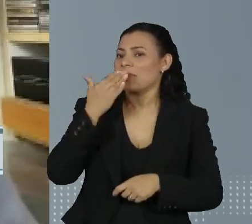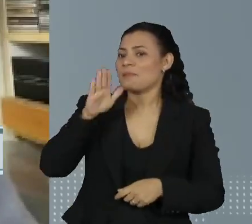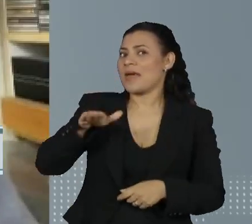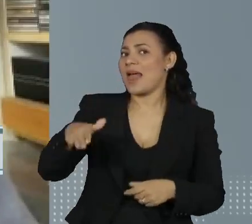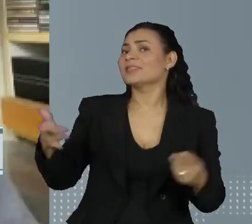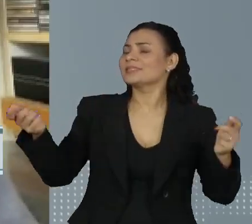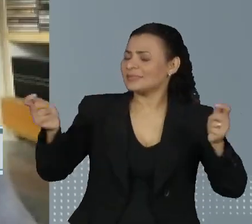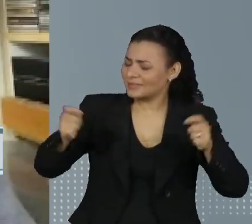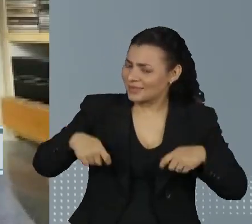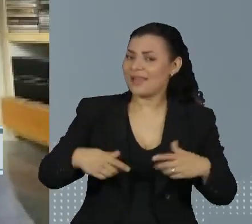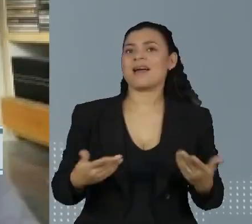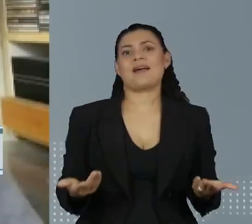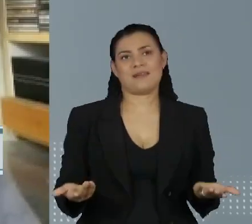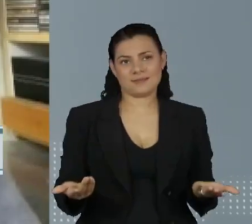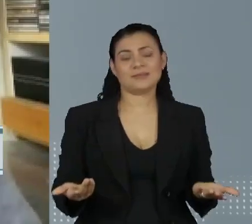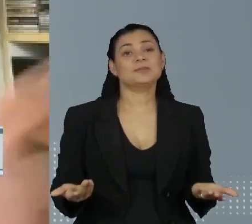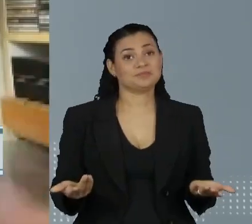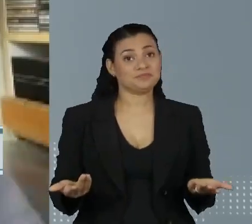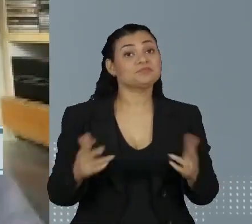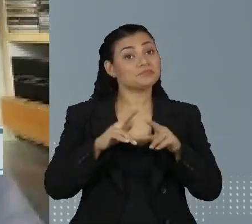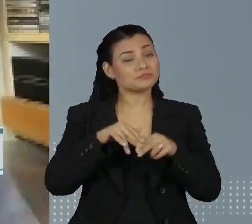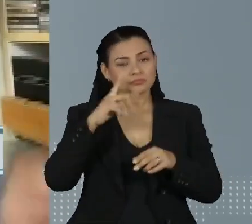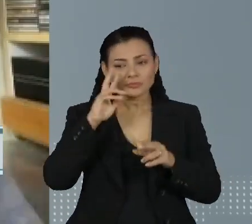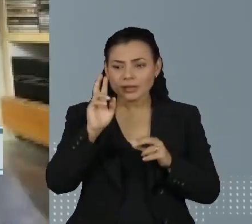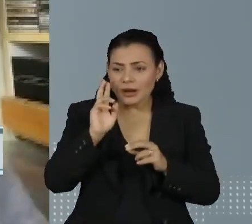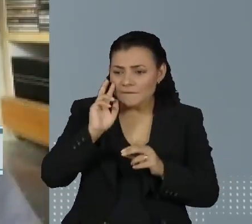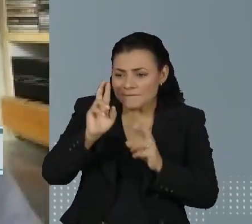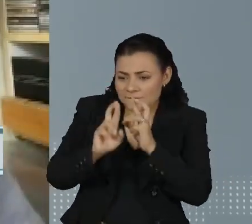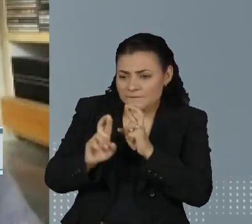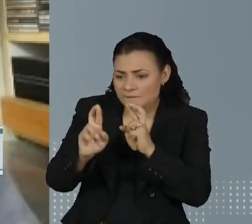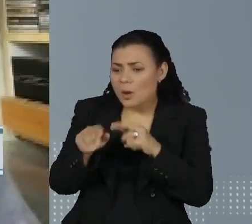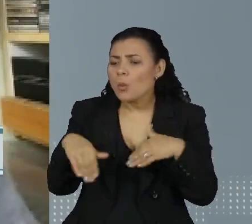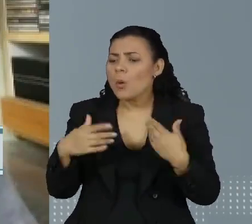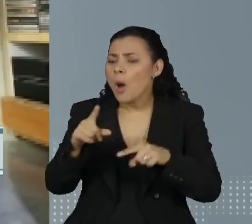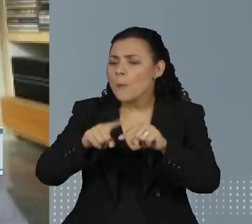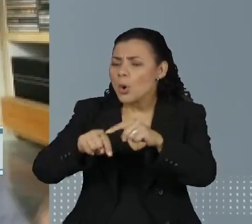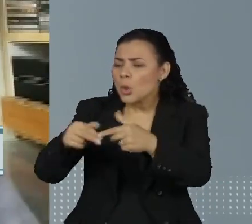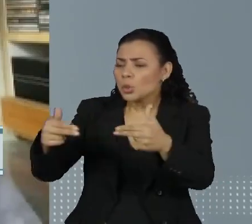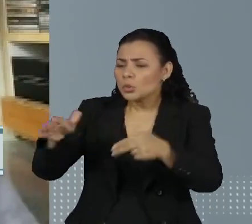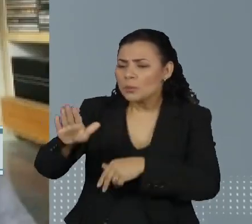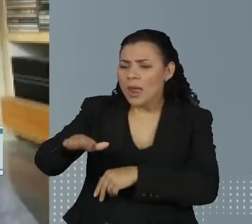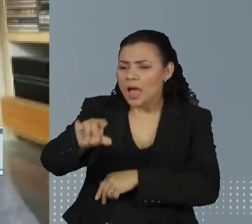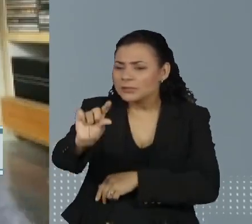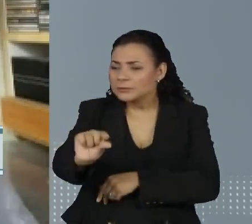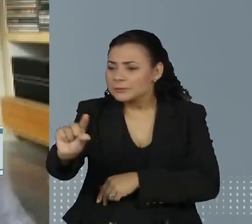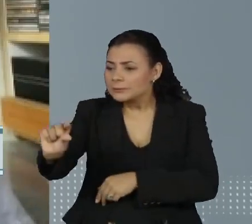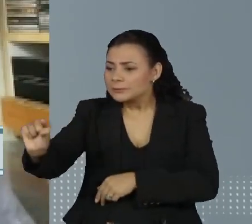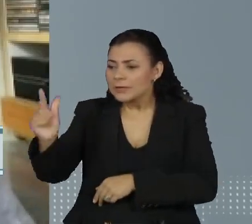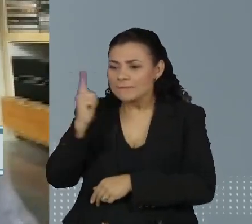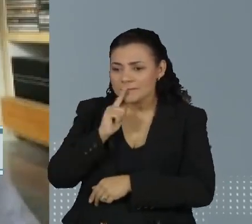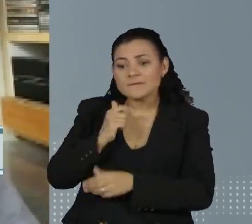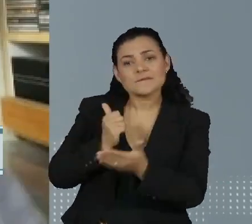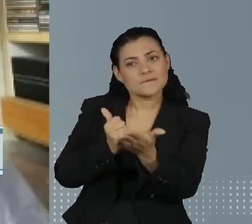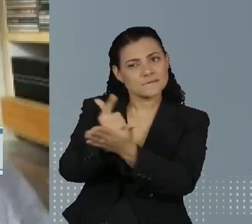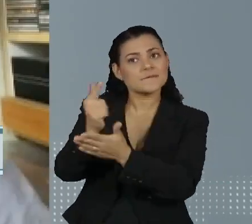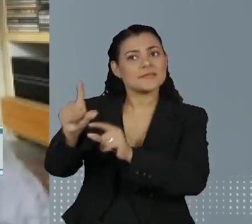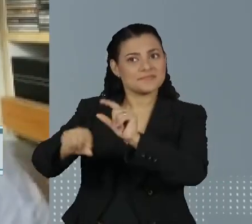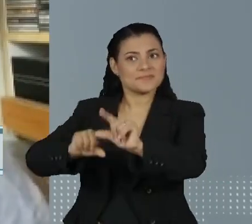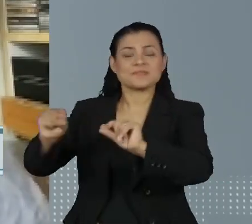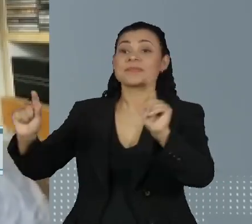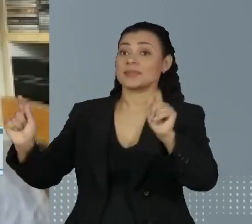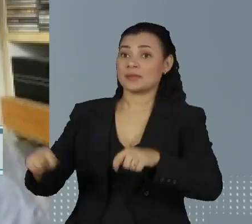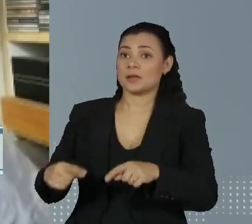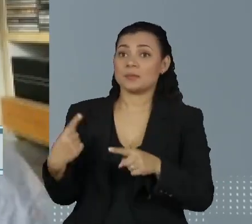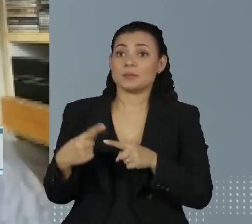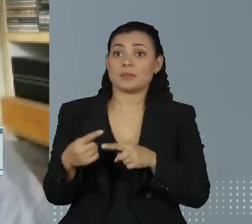uma ceia bem equilibrada, verificando quais são aqueles produtos que estão baratos, né? Como tem as